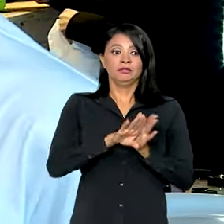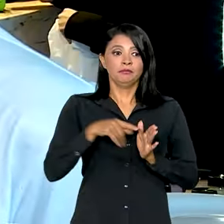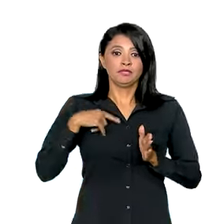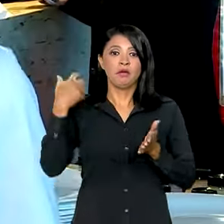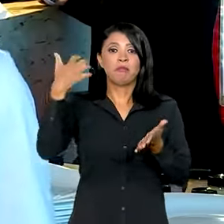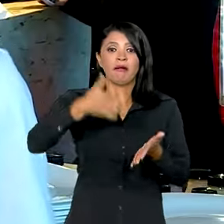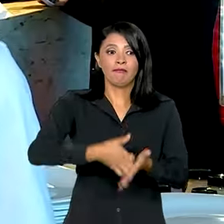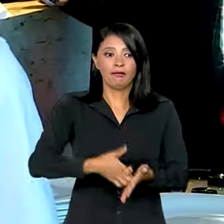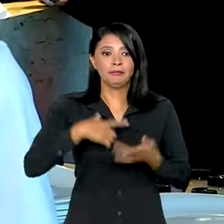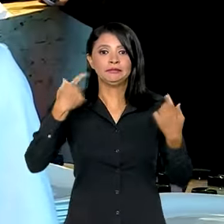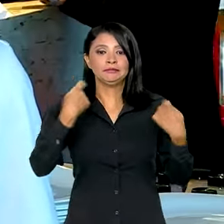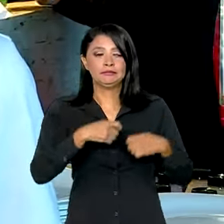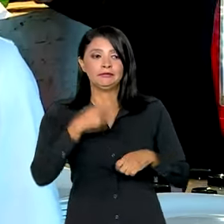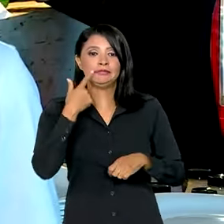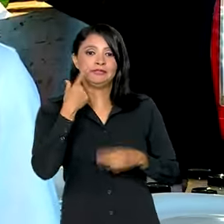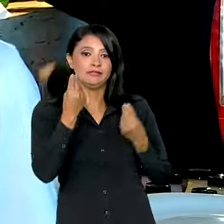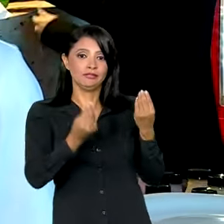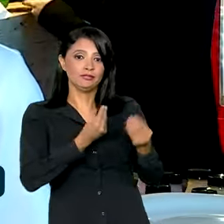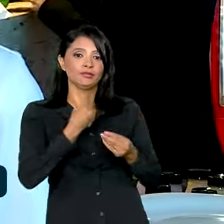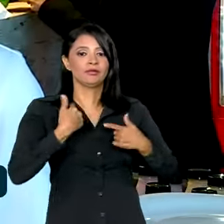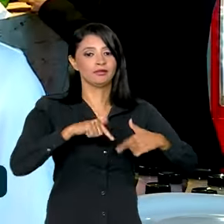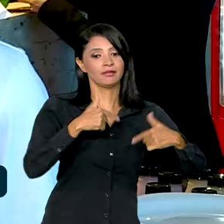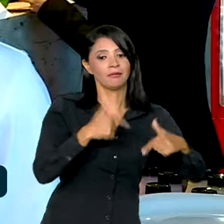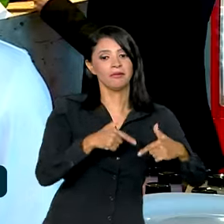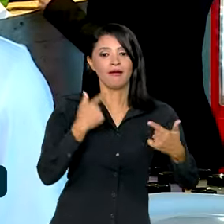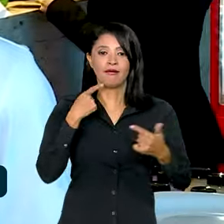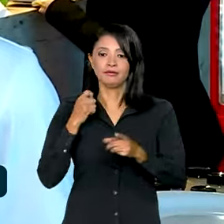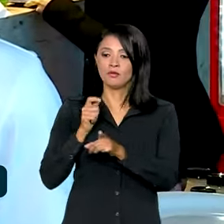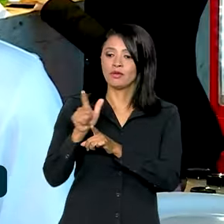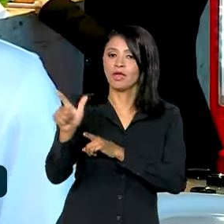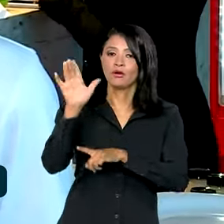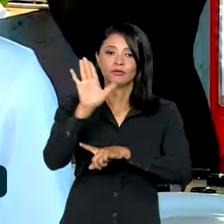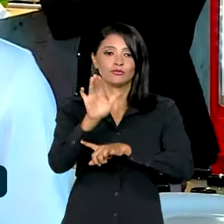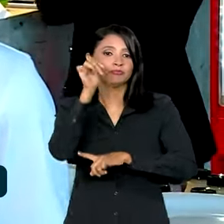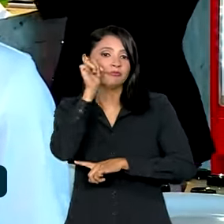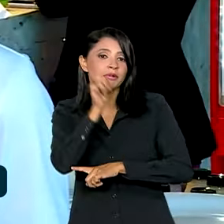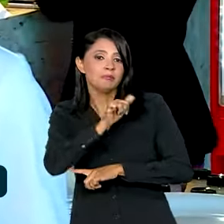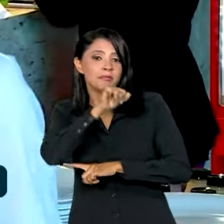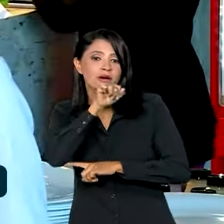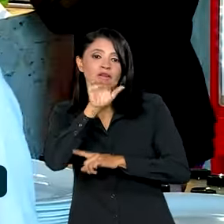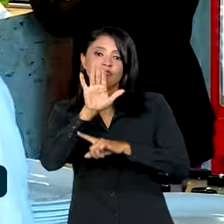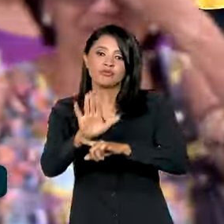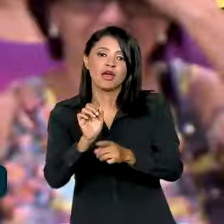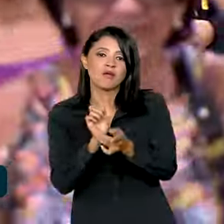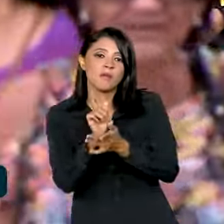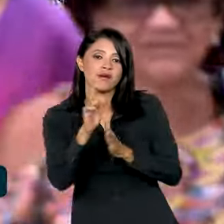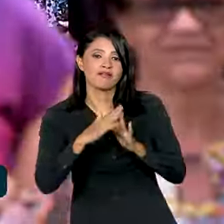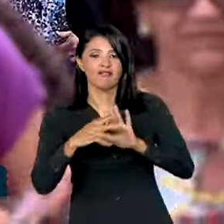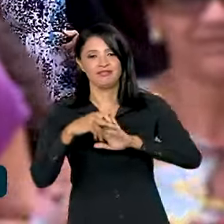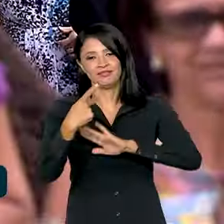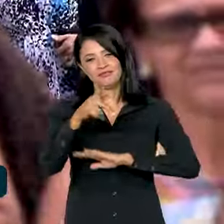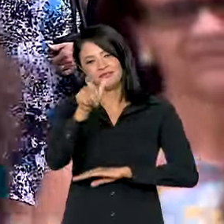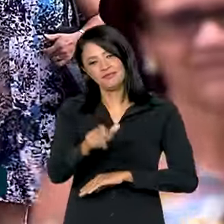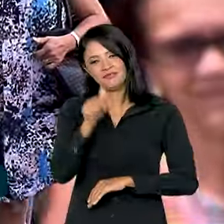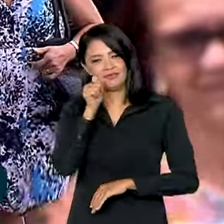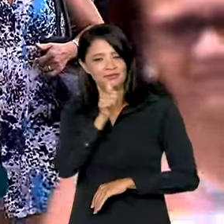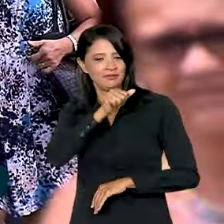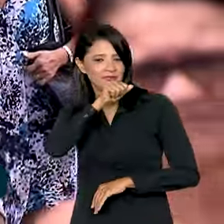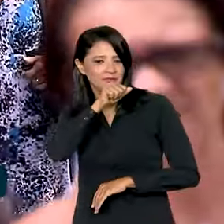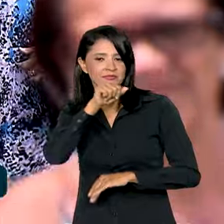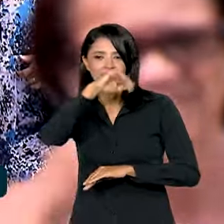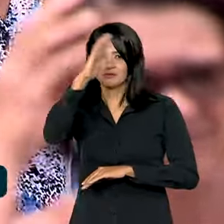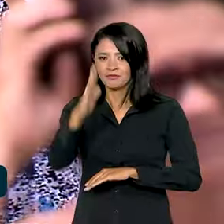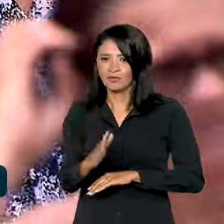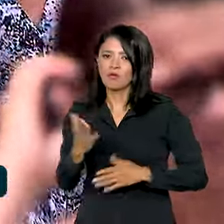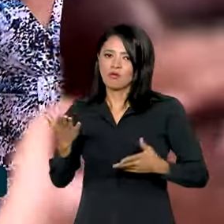arrumar um emprego já. Ele sabe, pode ajudar em casa, né, com pagar a ideia, ajudar a minha mãe financeiramente, comprar a casa dela. O Brasil tem agora quase